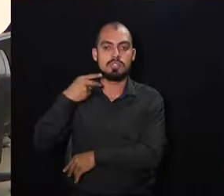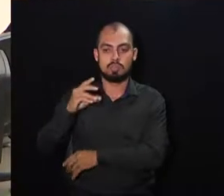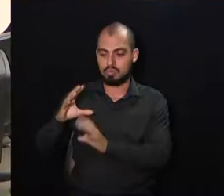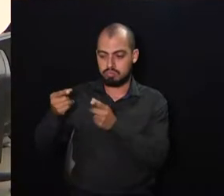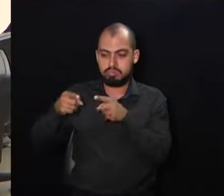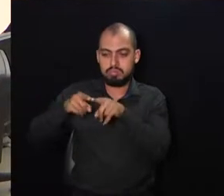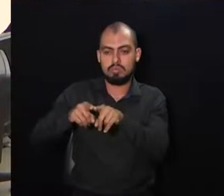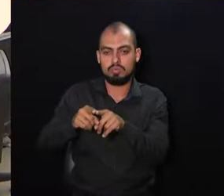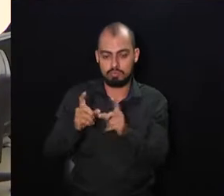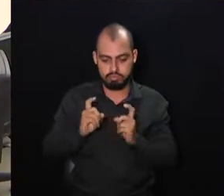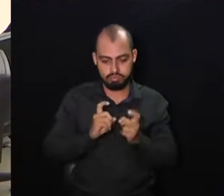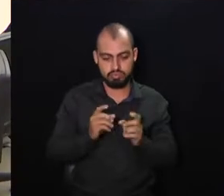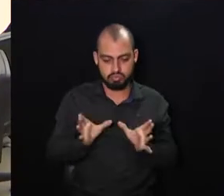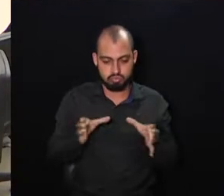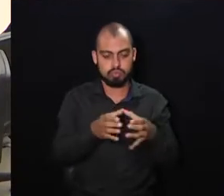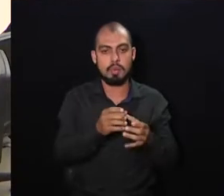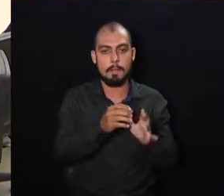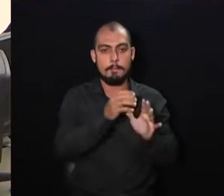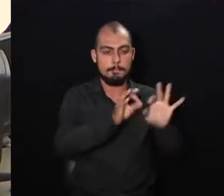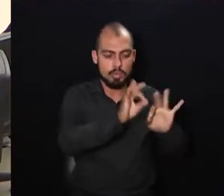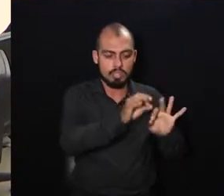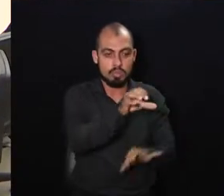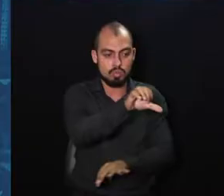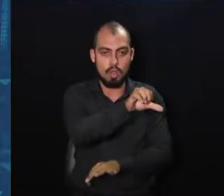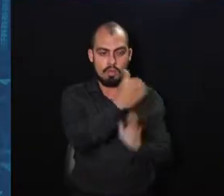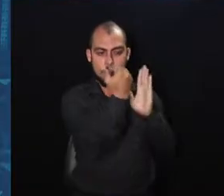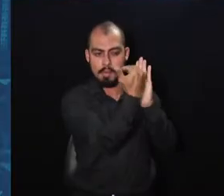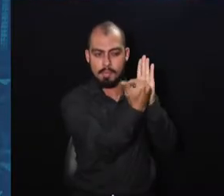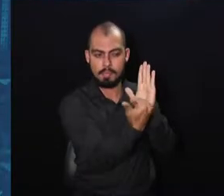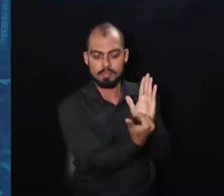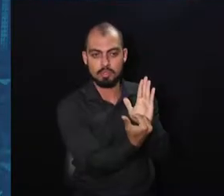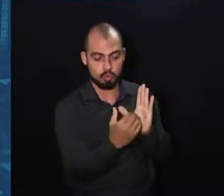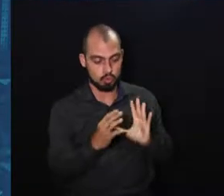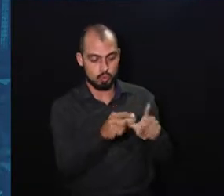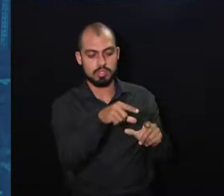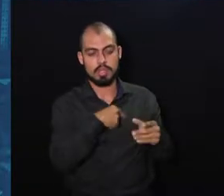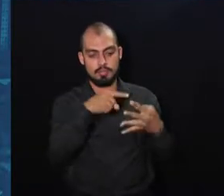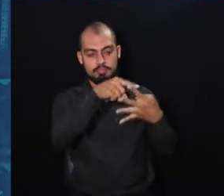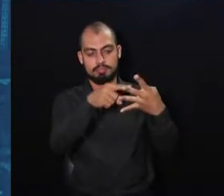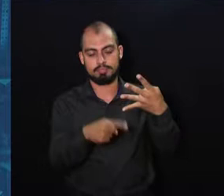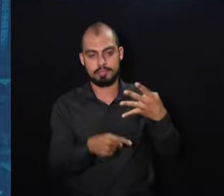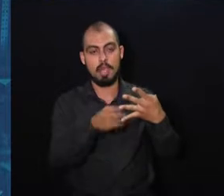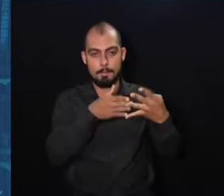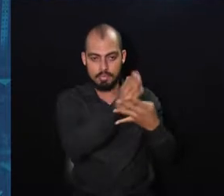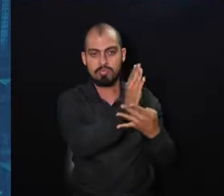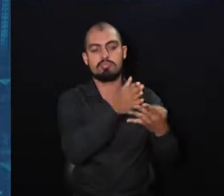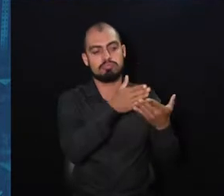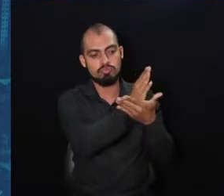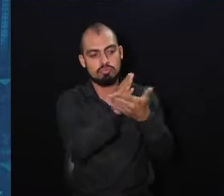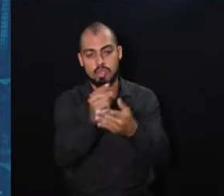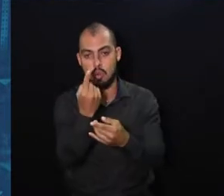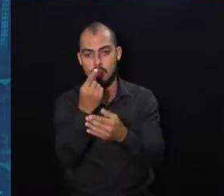reuniram para analisarem nove projetos que estavam na pauta. Desse total, quatro matérias foram aprovadas, uma